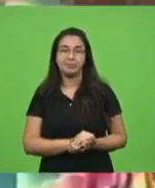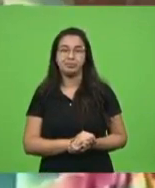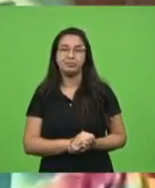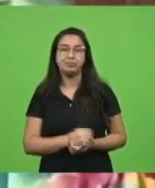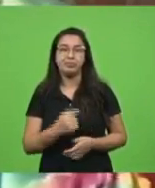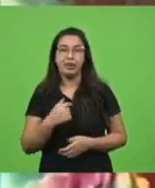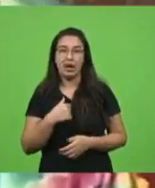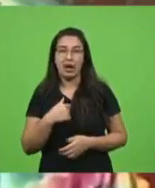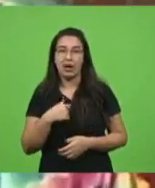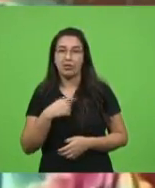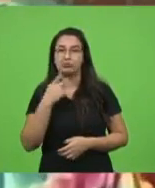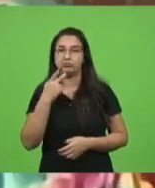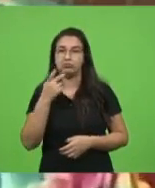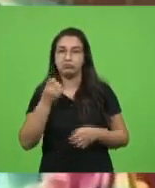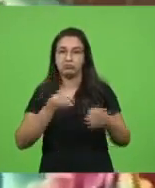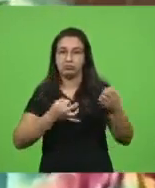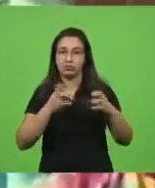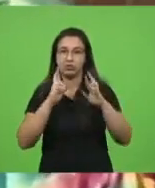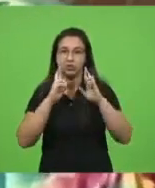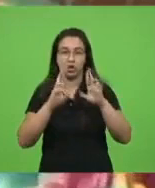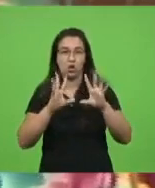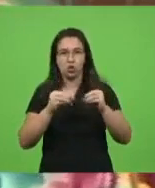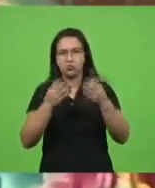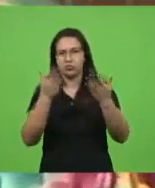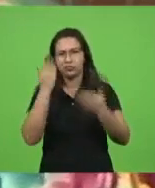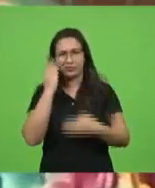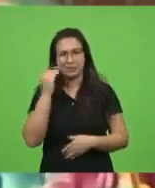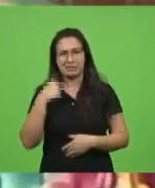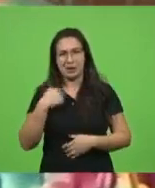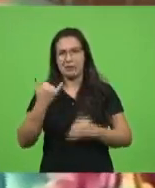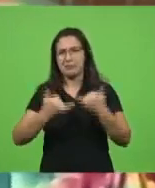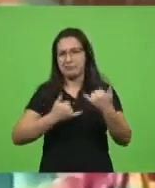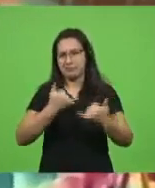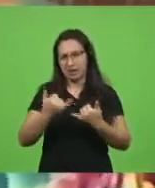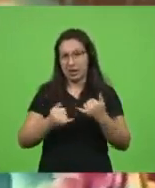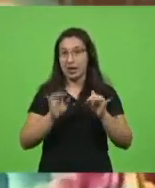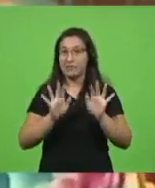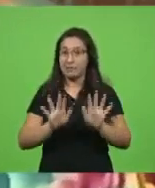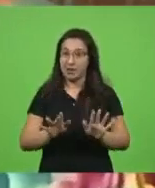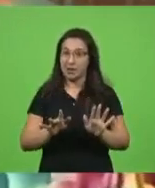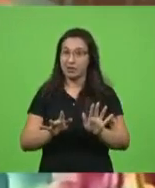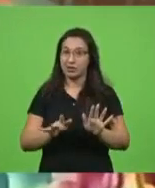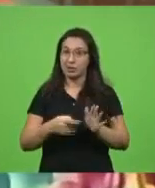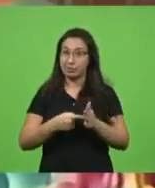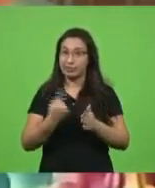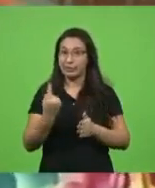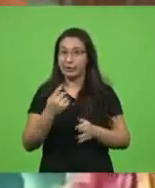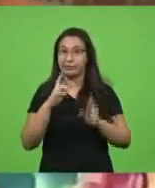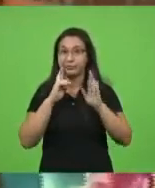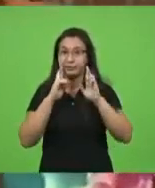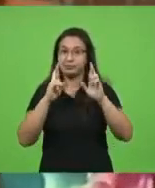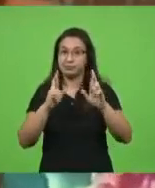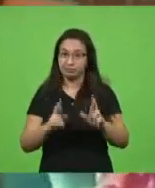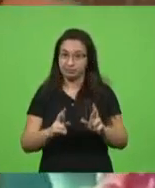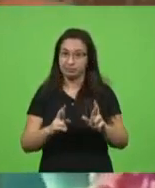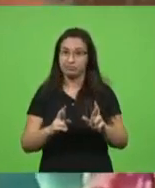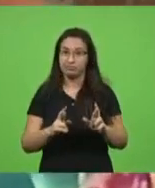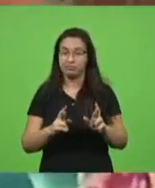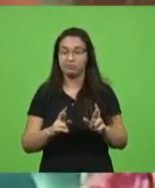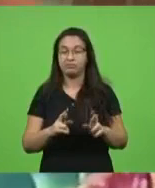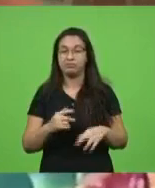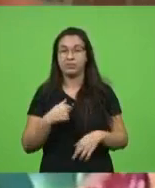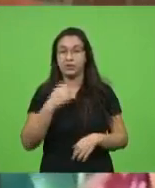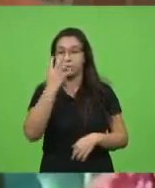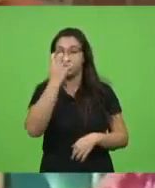responsabilidade, todos sabem que eu sou brincalhona, isso, aquilo, mas eu sou muito responsável e muito sério nas minhas propostas, é que eu